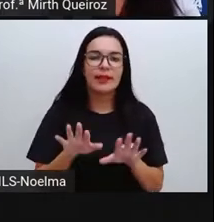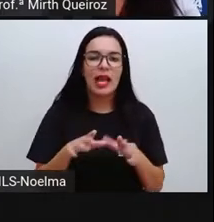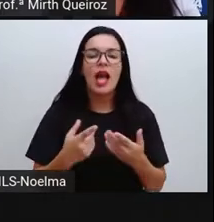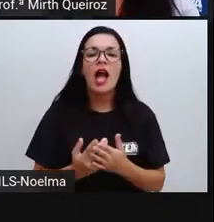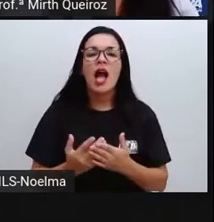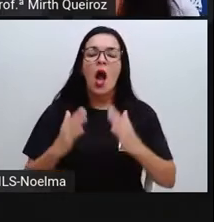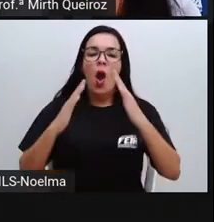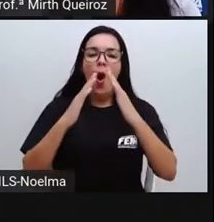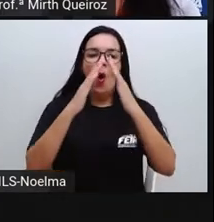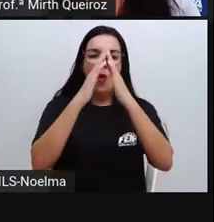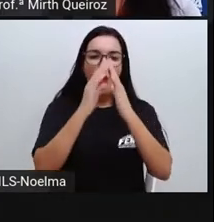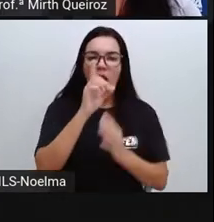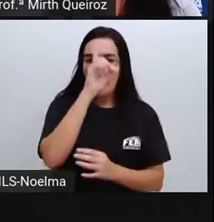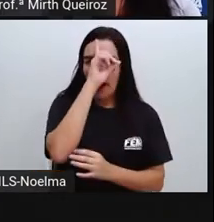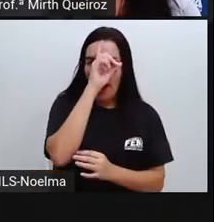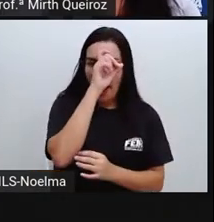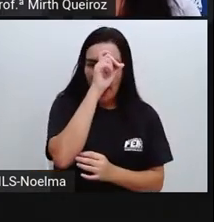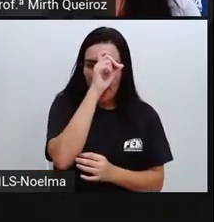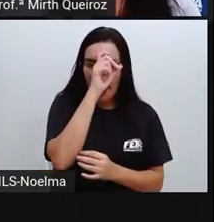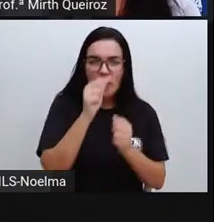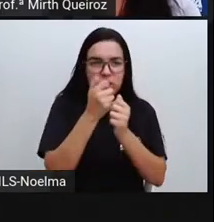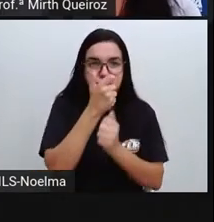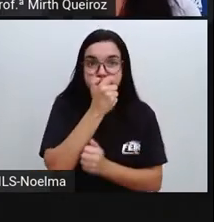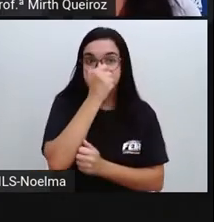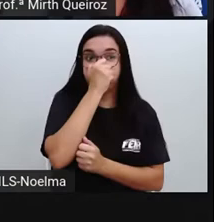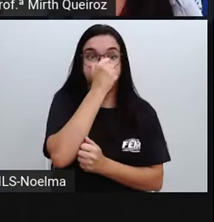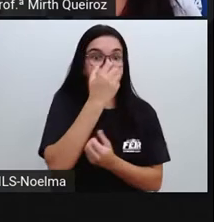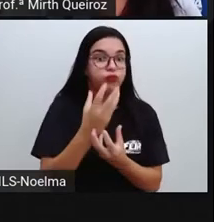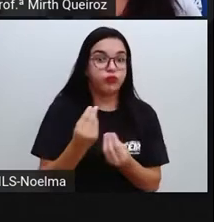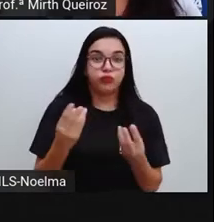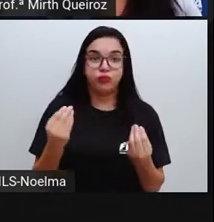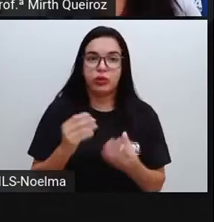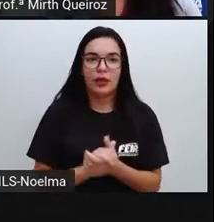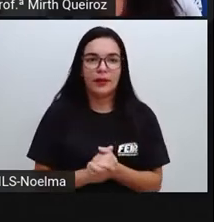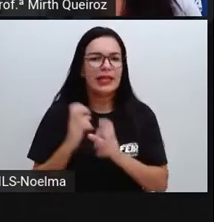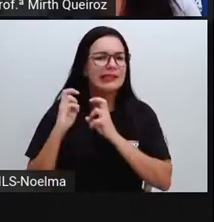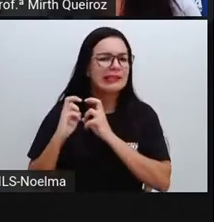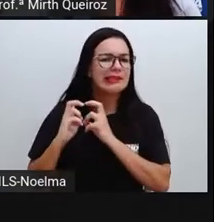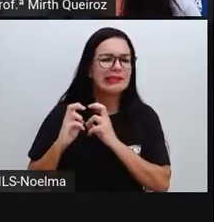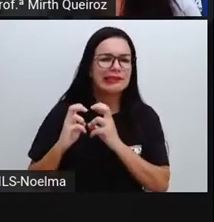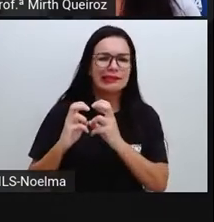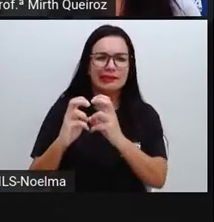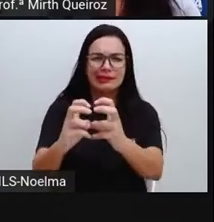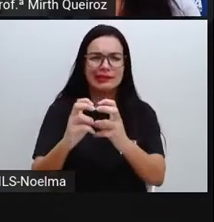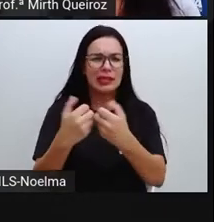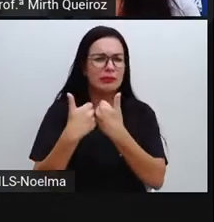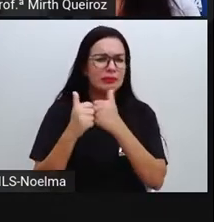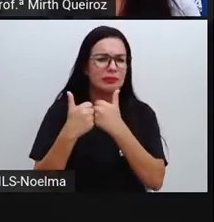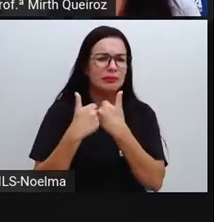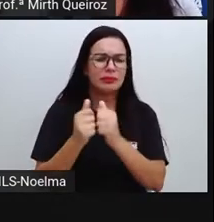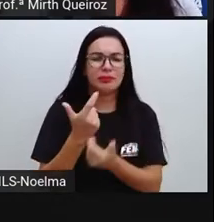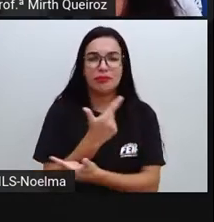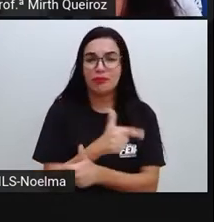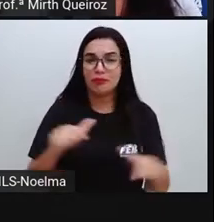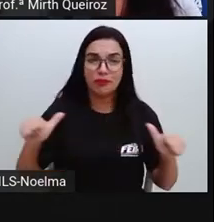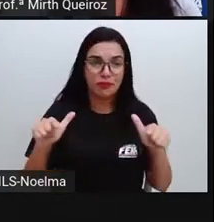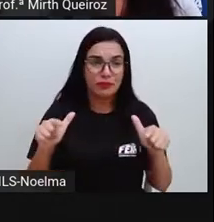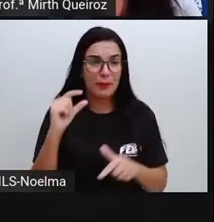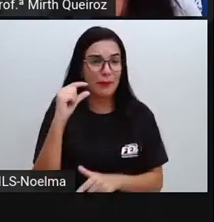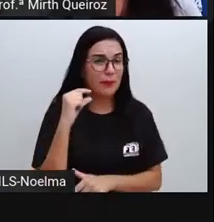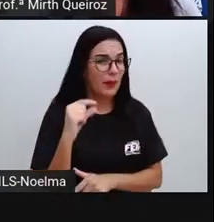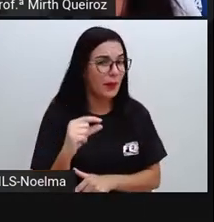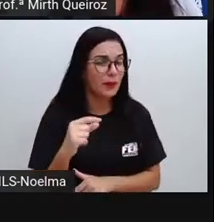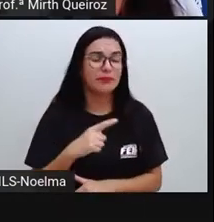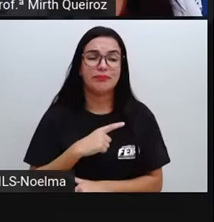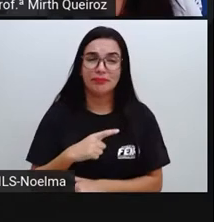hospitais superlotados também, transporte coletivo insuficiente, por isso que a gente